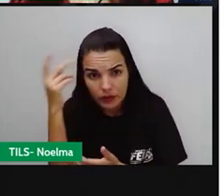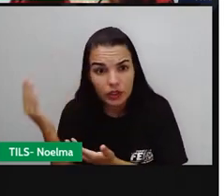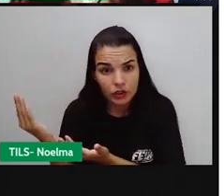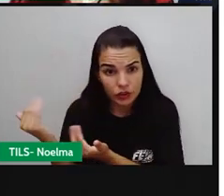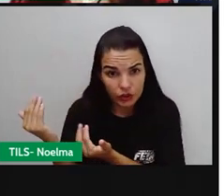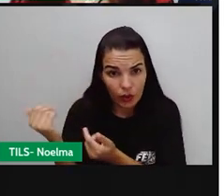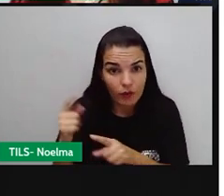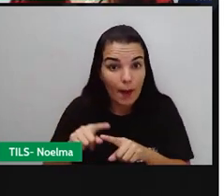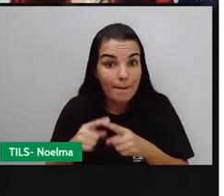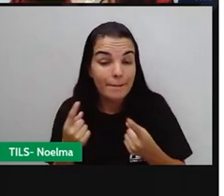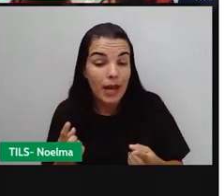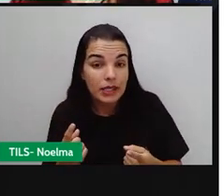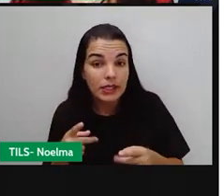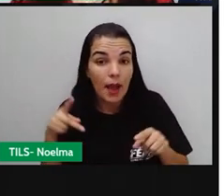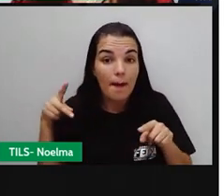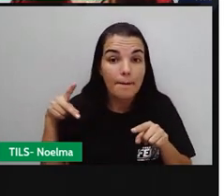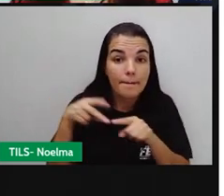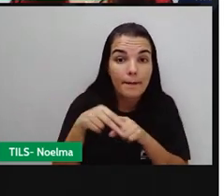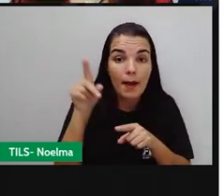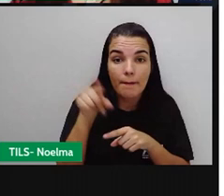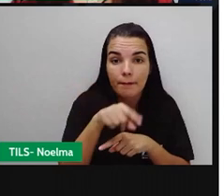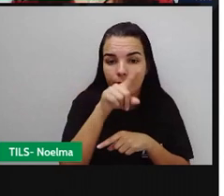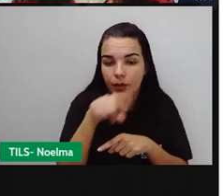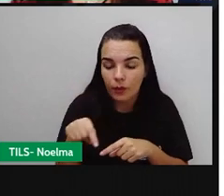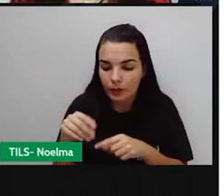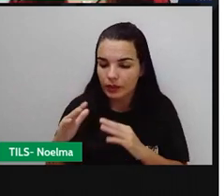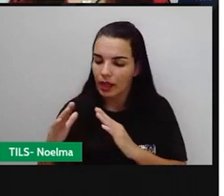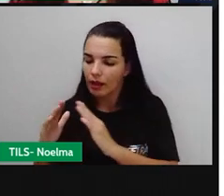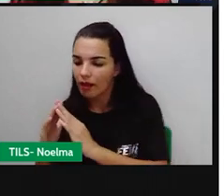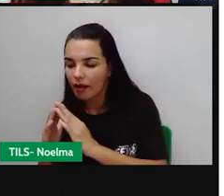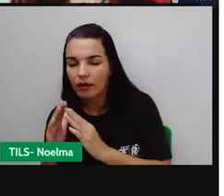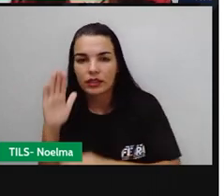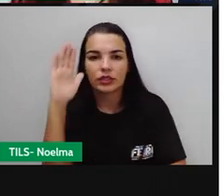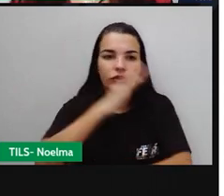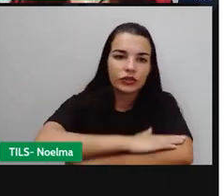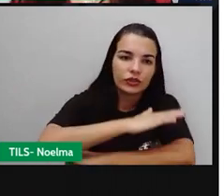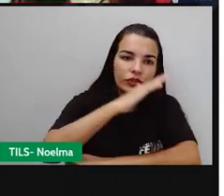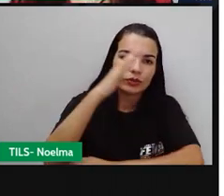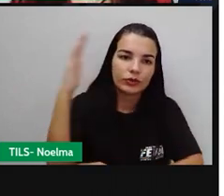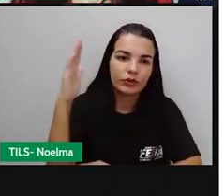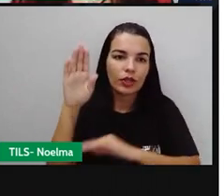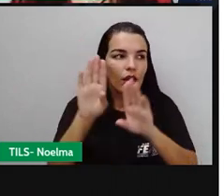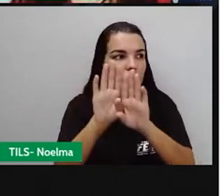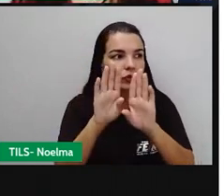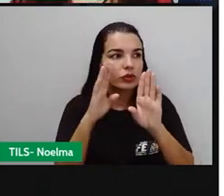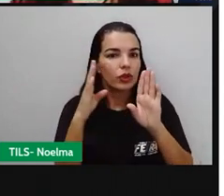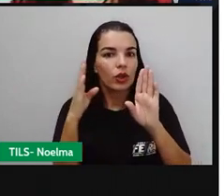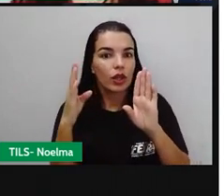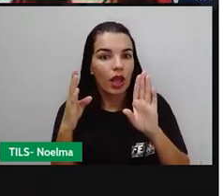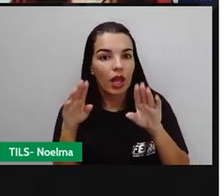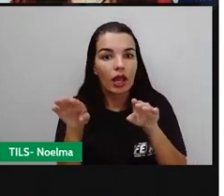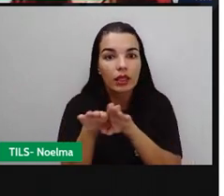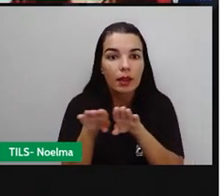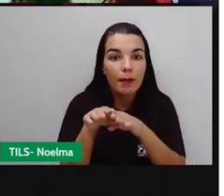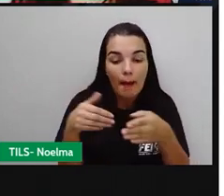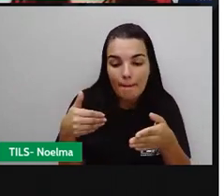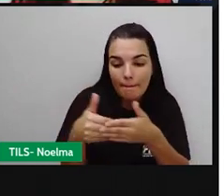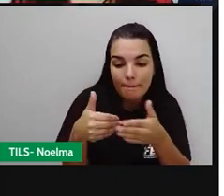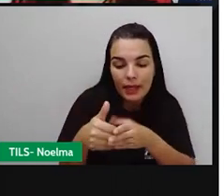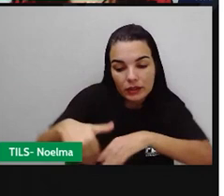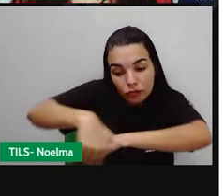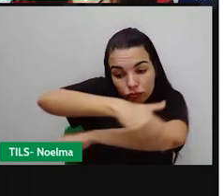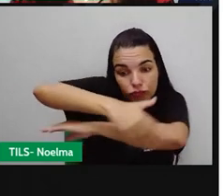Mas a sua queima, ela é proibida em terraços, em portas, janelas. Que tenham proximidade aí com as vias